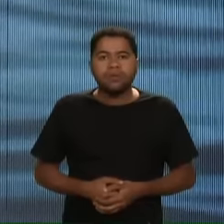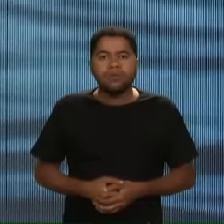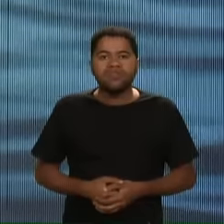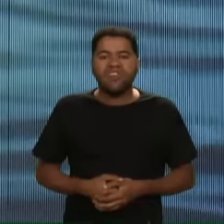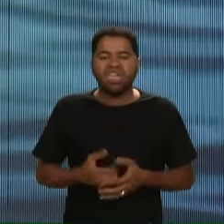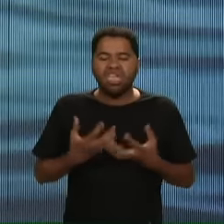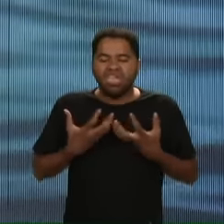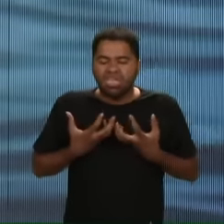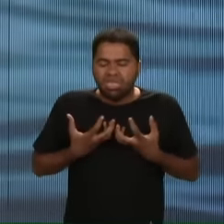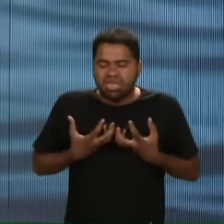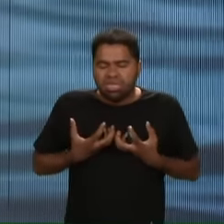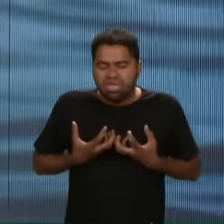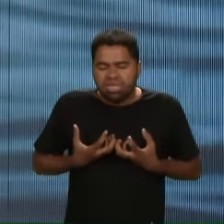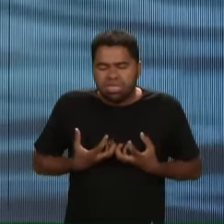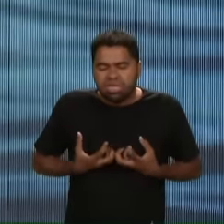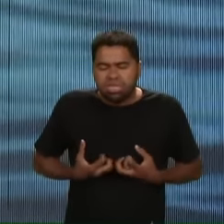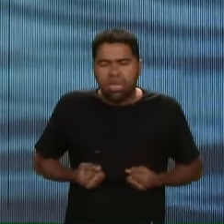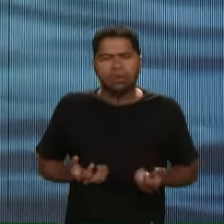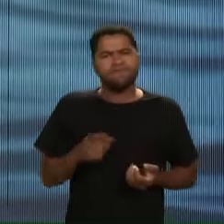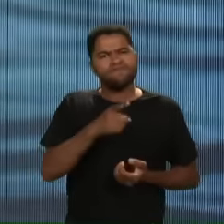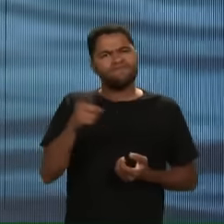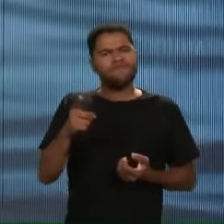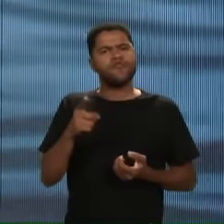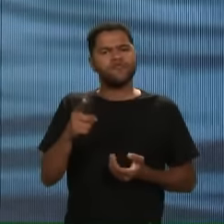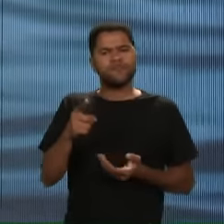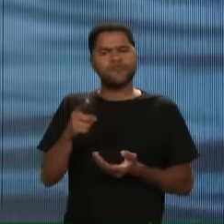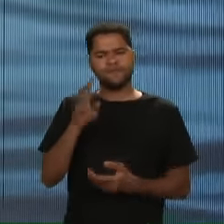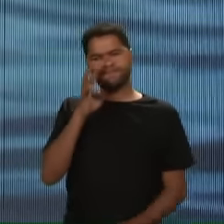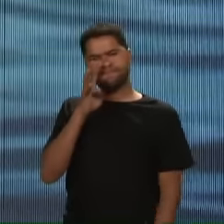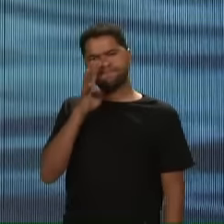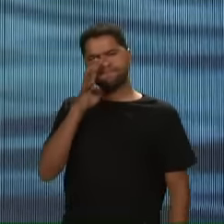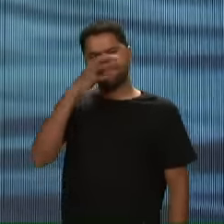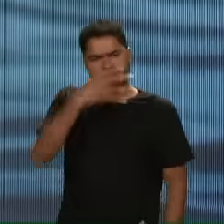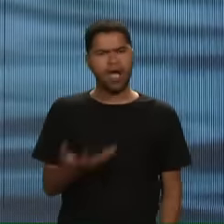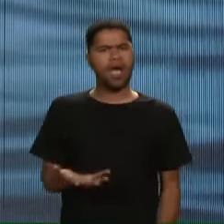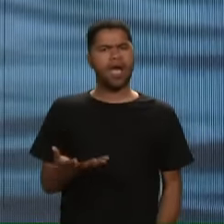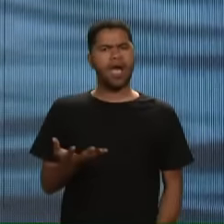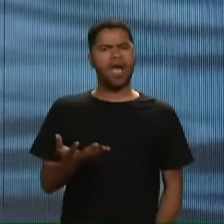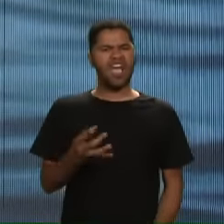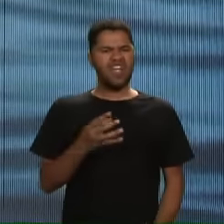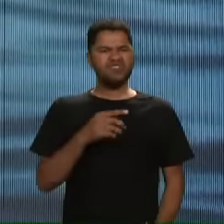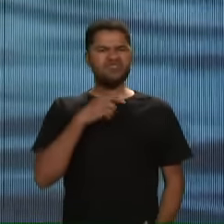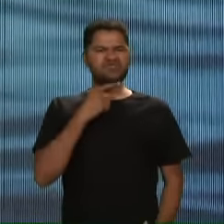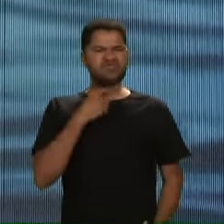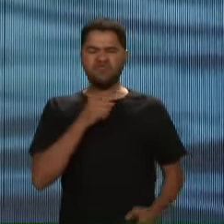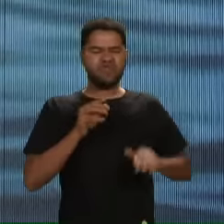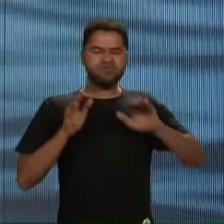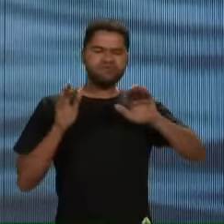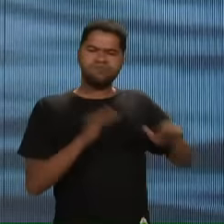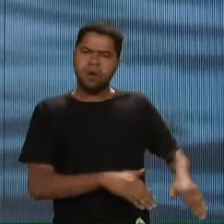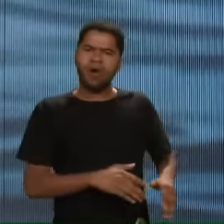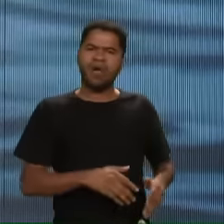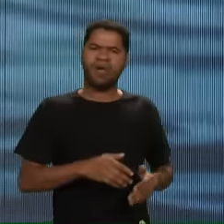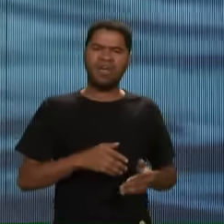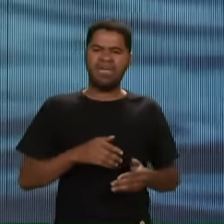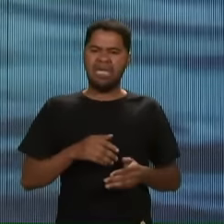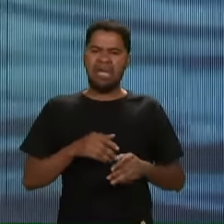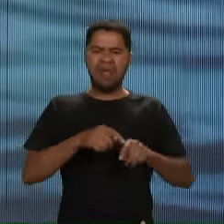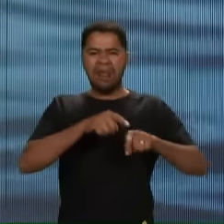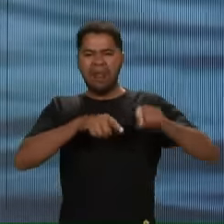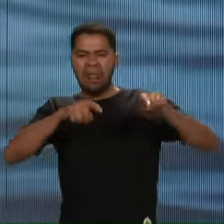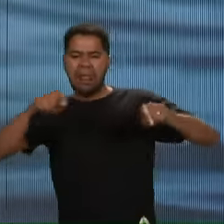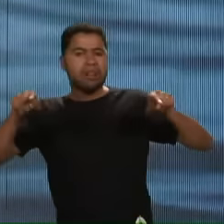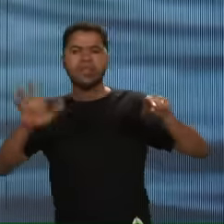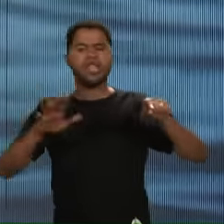Murcho Você tem que resistir a dúvida Resistir a inconstância